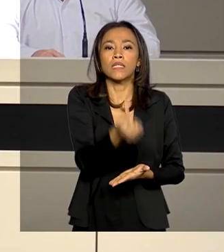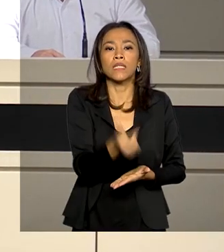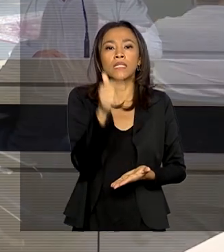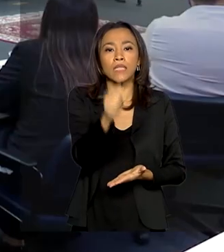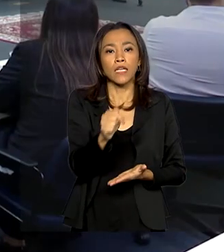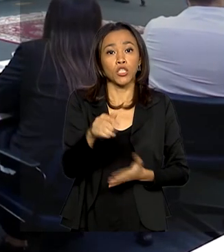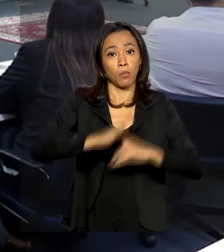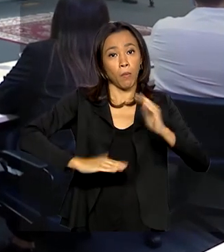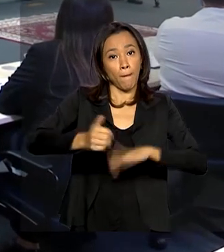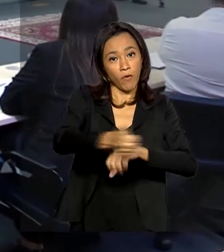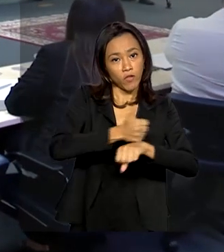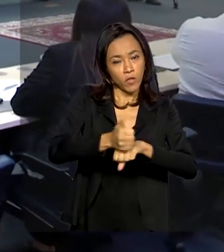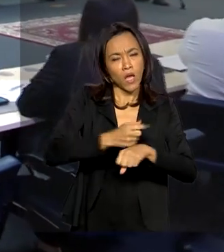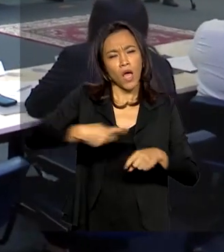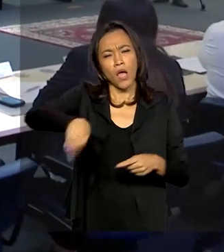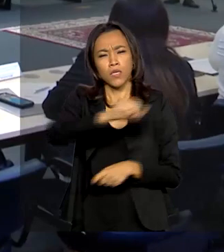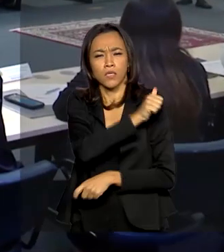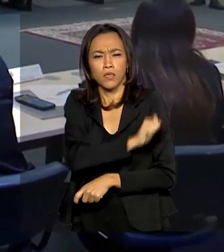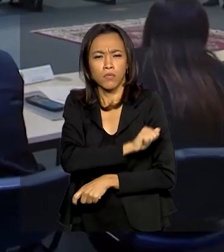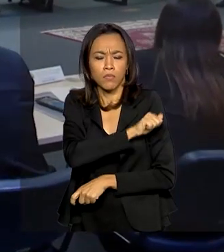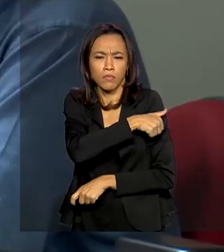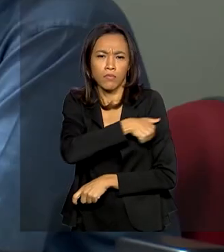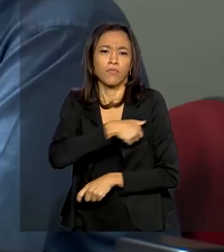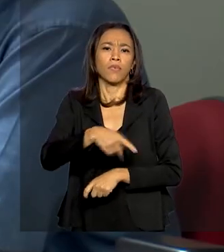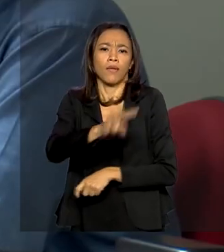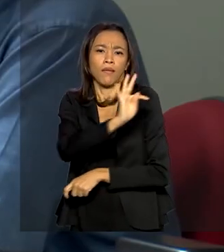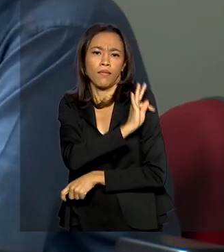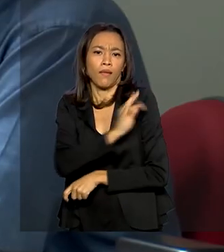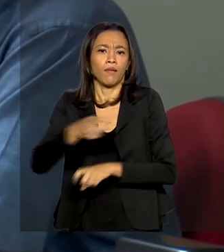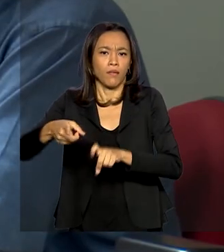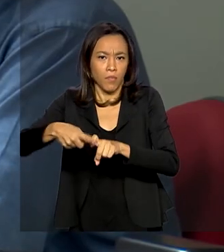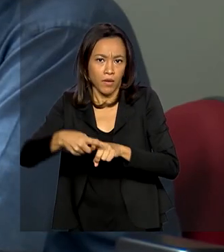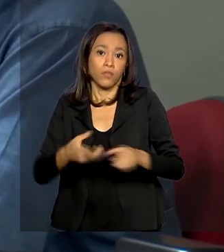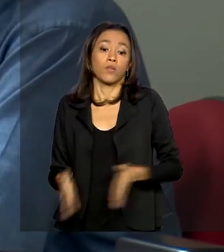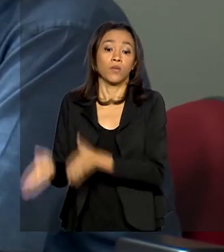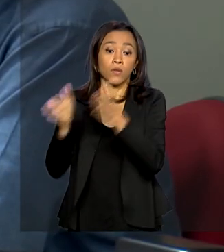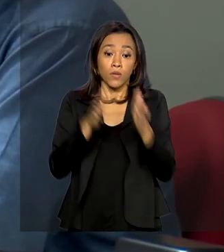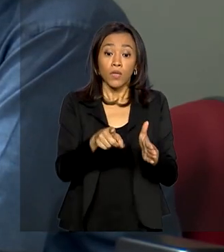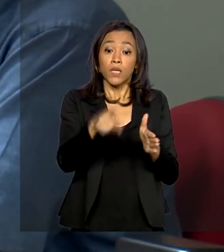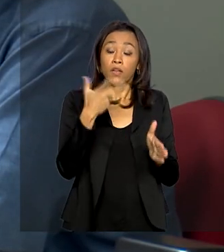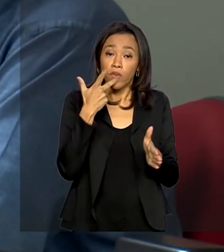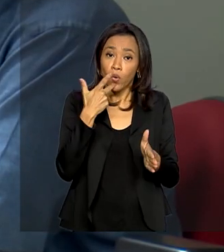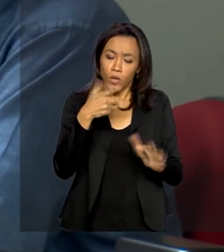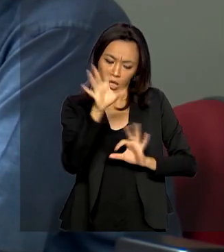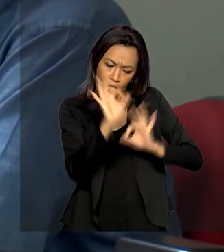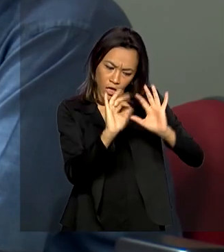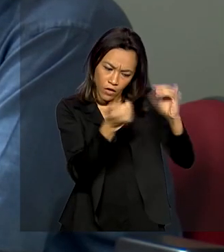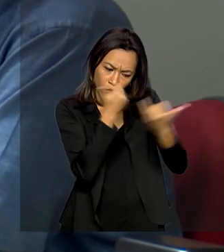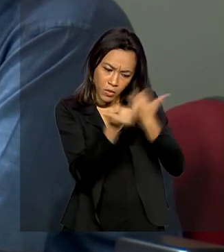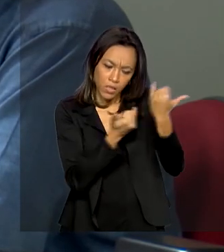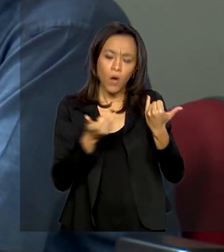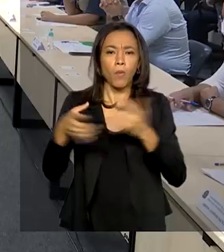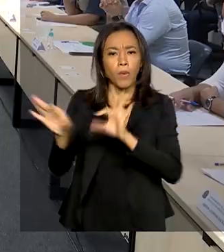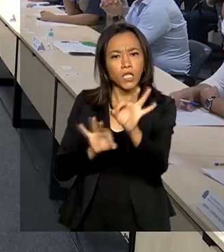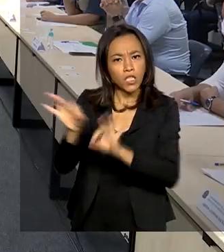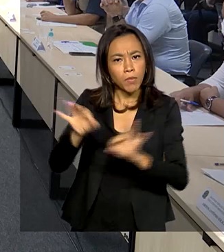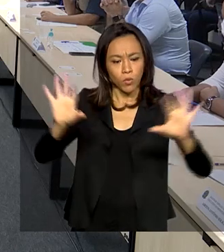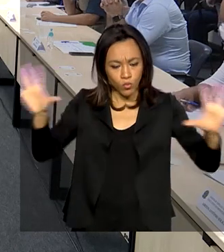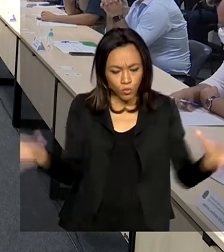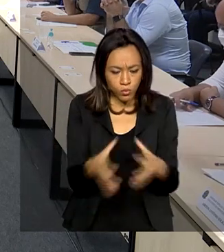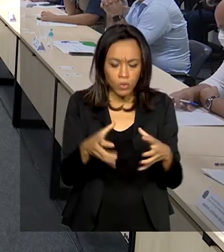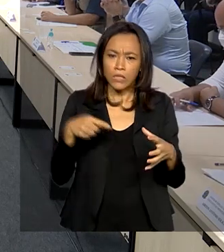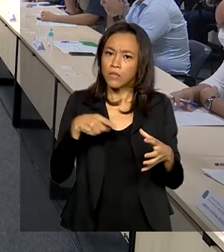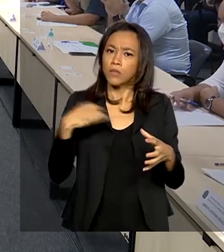entre médicos, enfermeiros e técnicos em enfermagem. O ministro destacou que informação, planejamento e trabalho em conjunto são